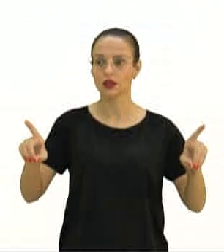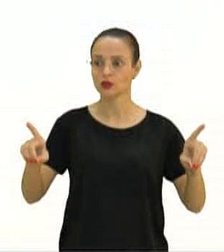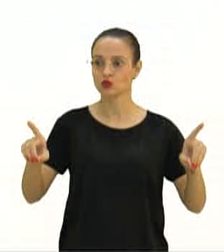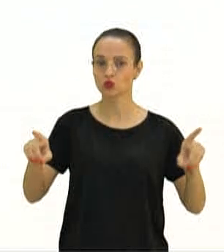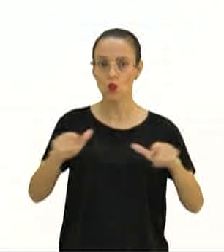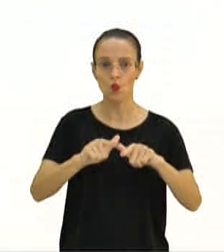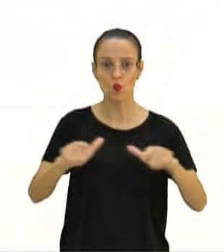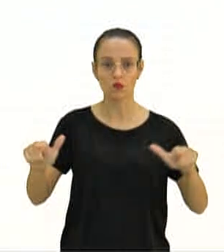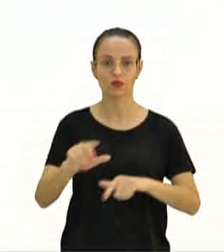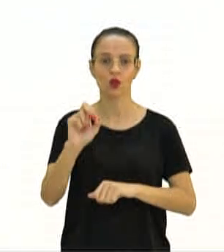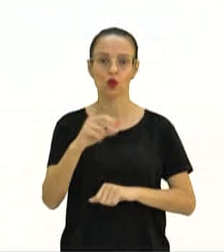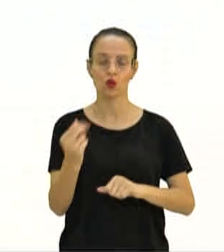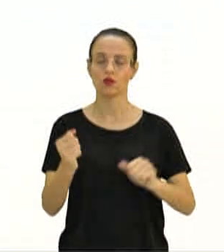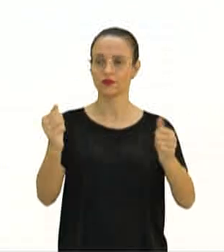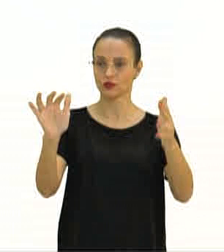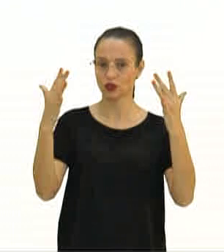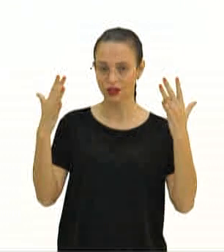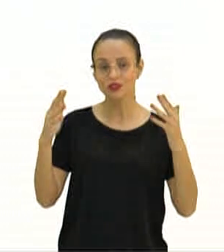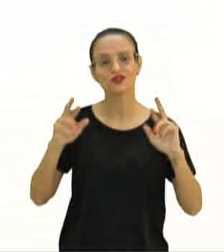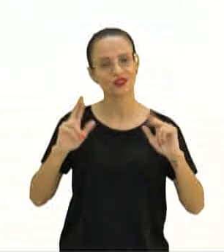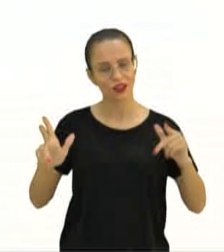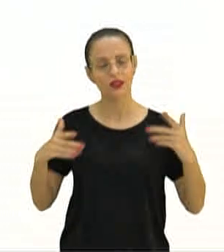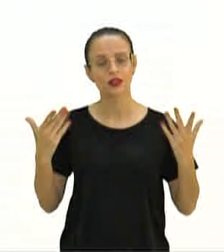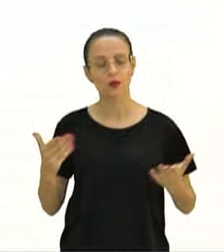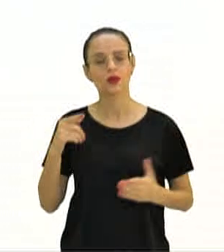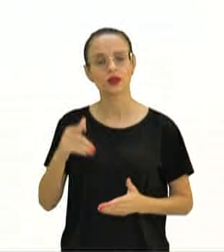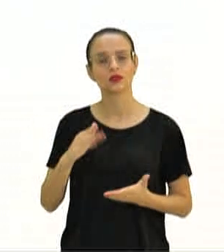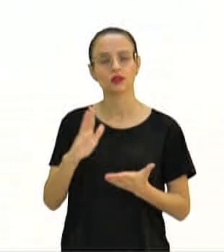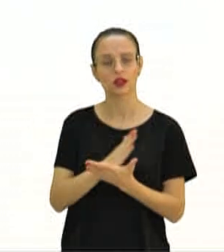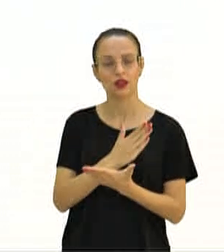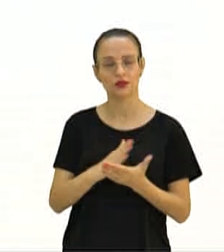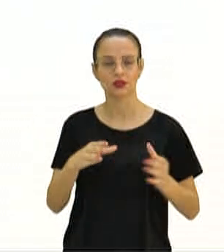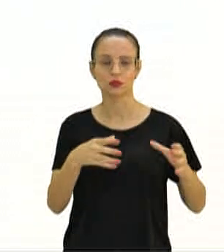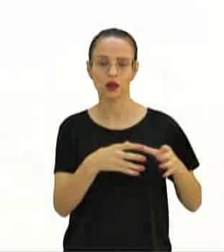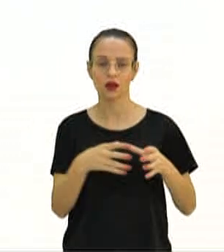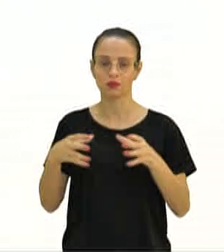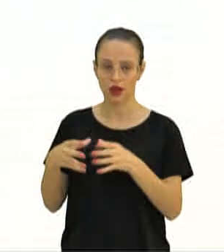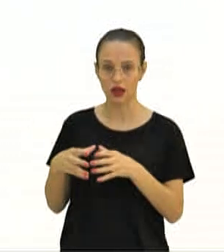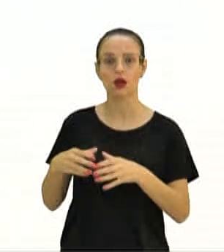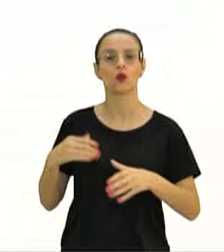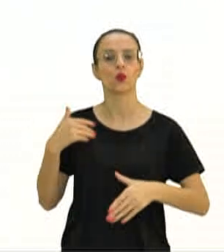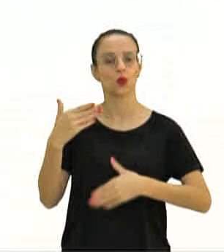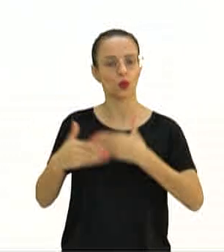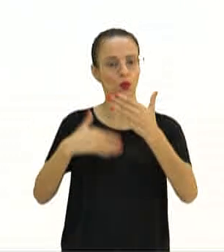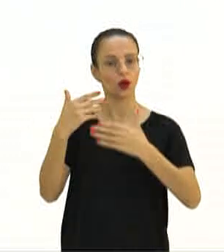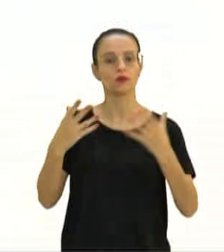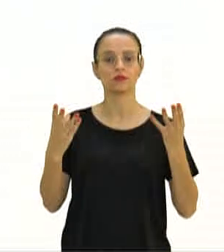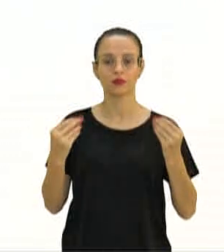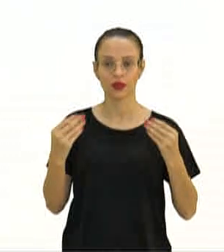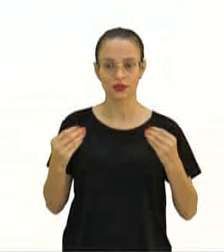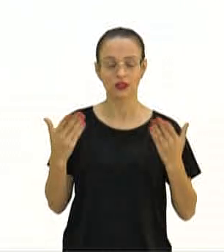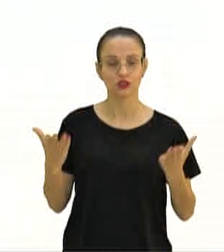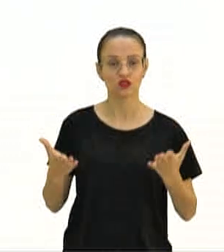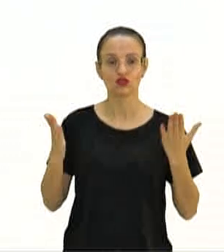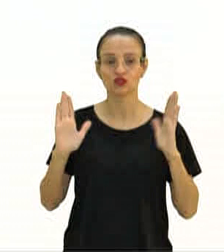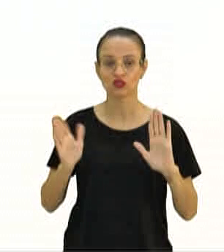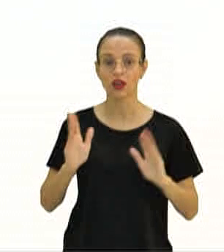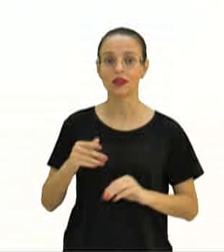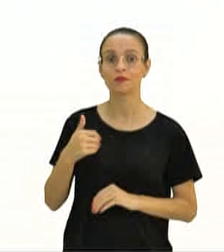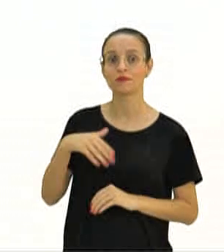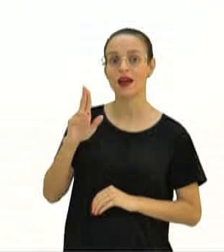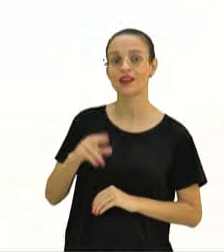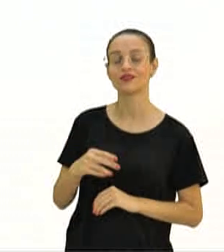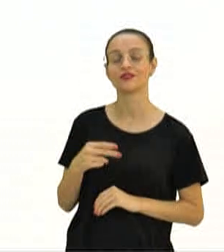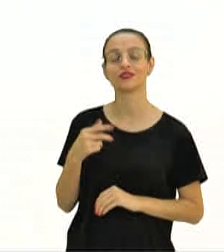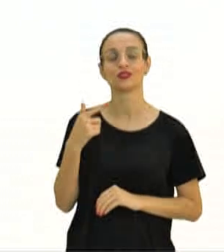São considerados diferentes. Tudo isso mostra que a classificação das espécies evoluiu bastante, desde que foi introduzida há mais de dois séculos